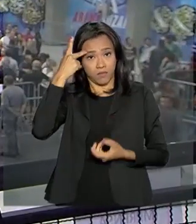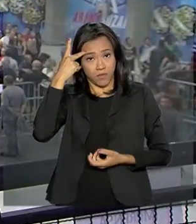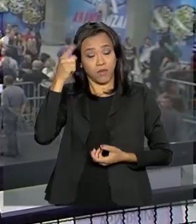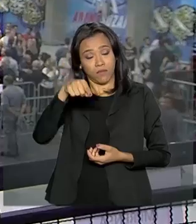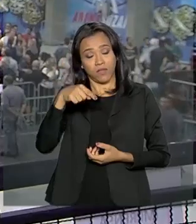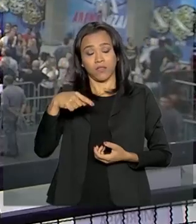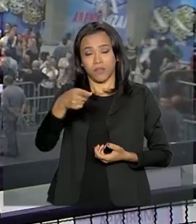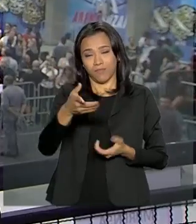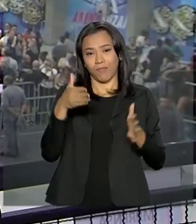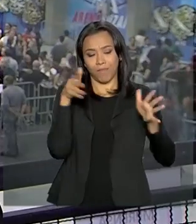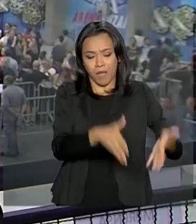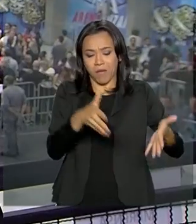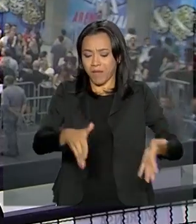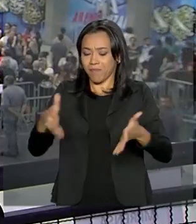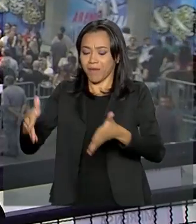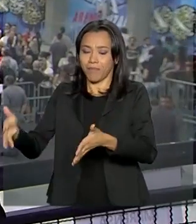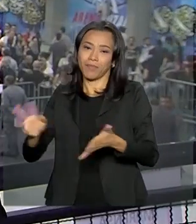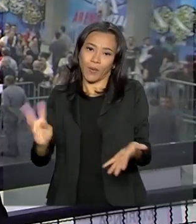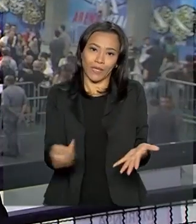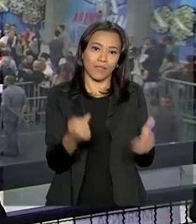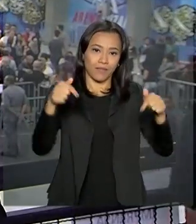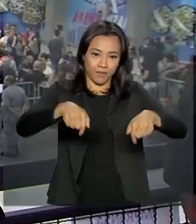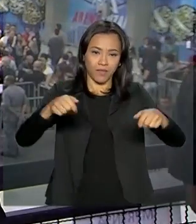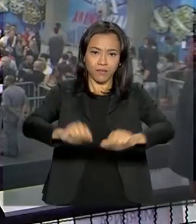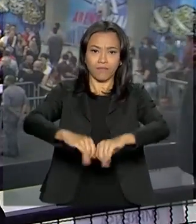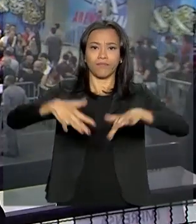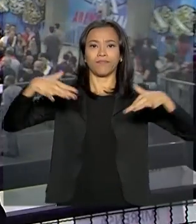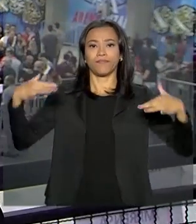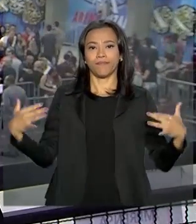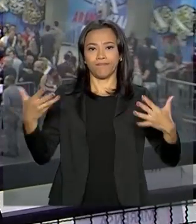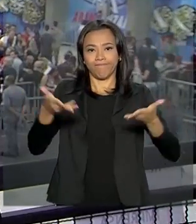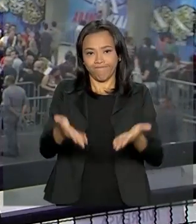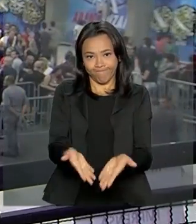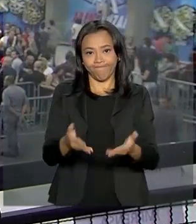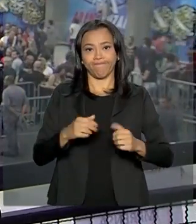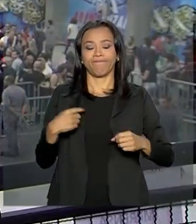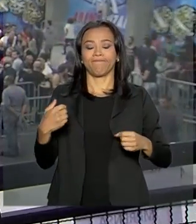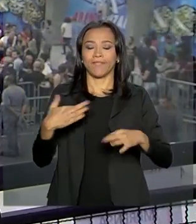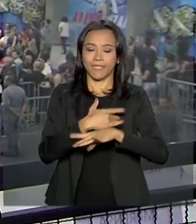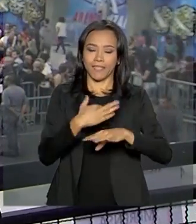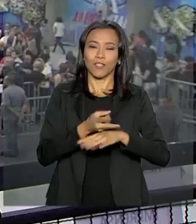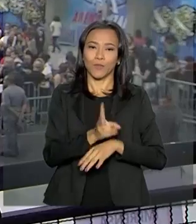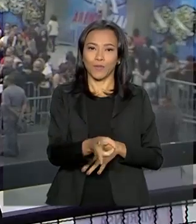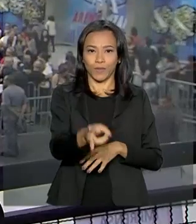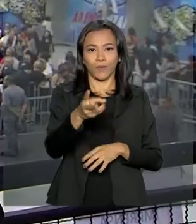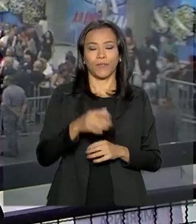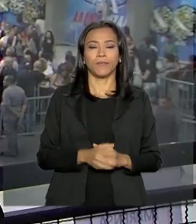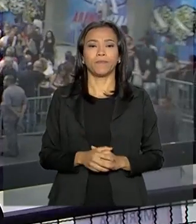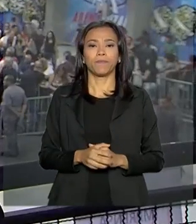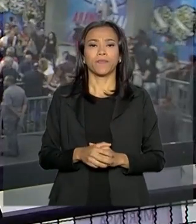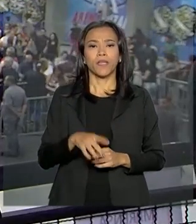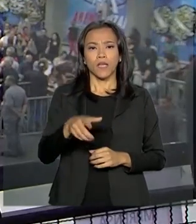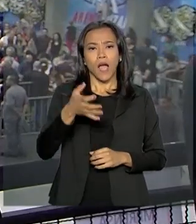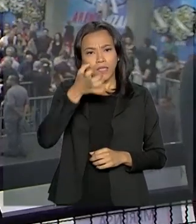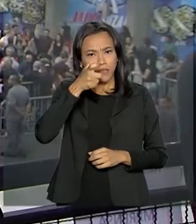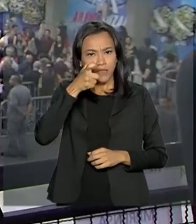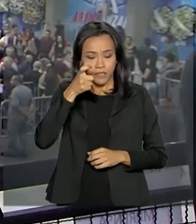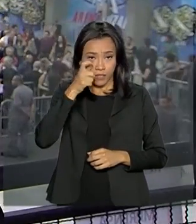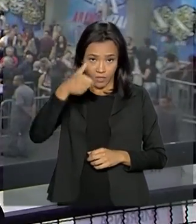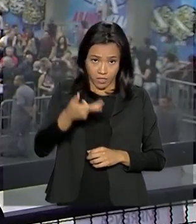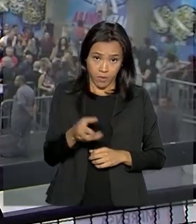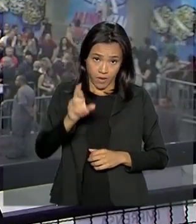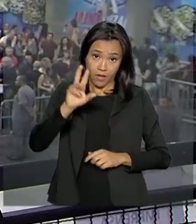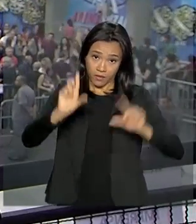velório coletivo que acontece na Arena Municipal da cidade. Continue seguindo a programação da